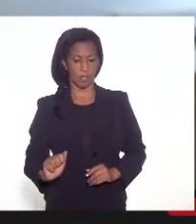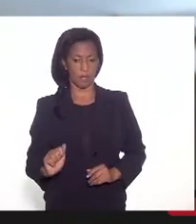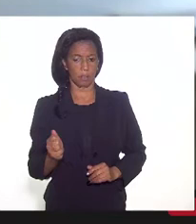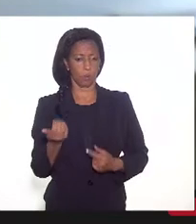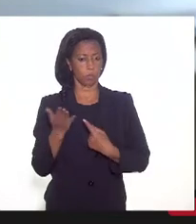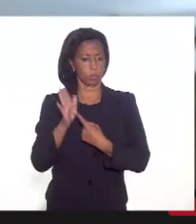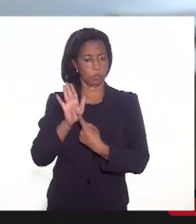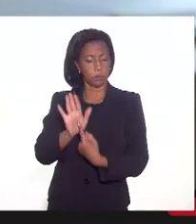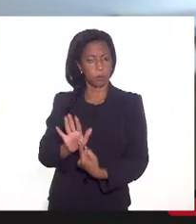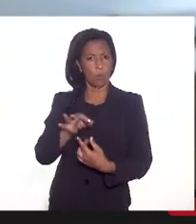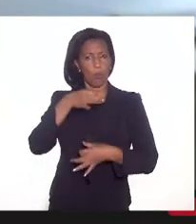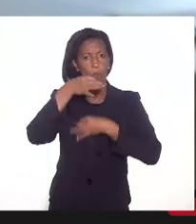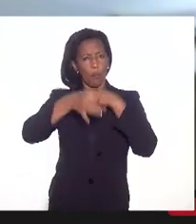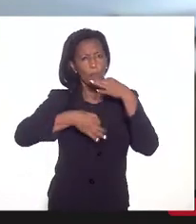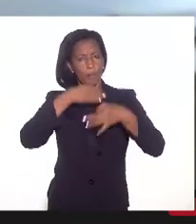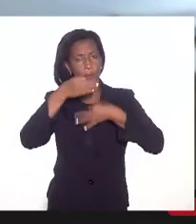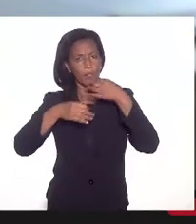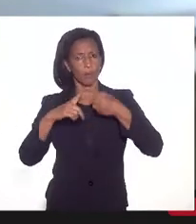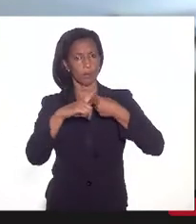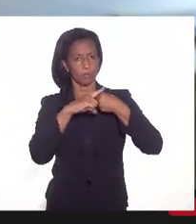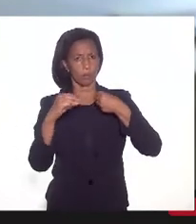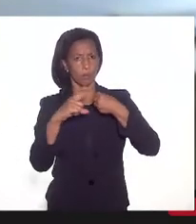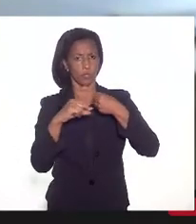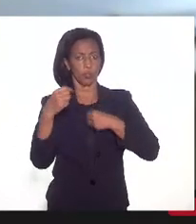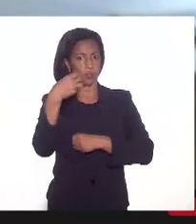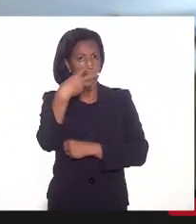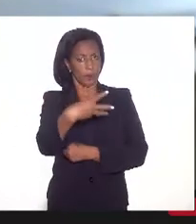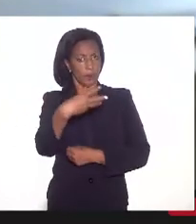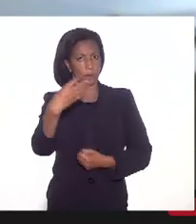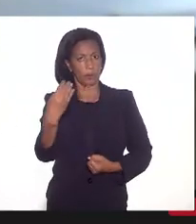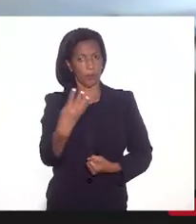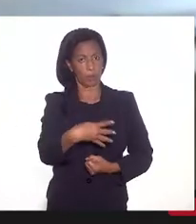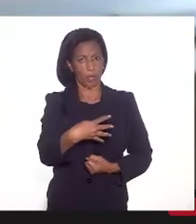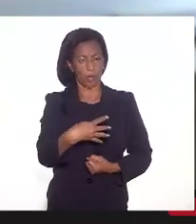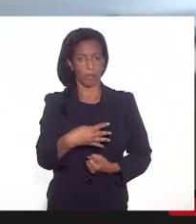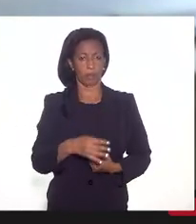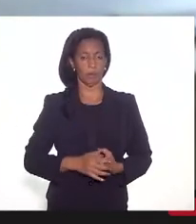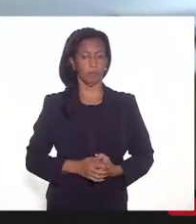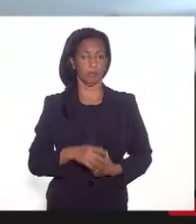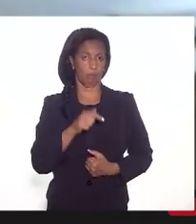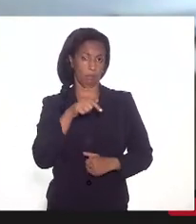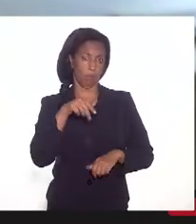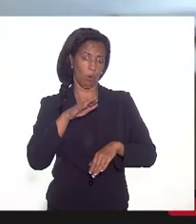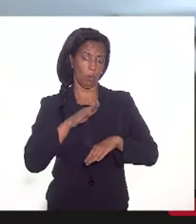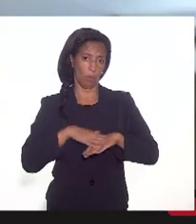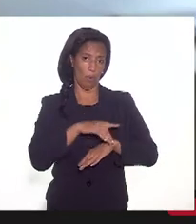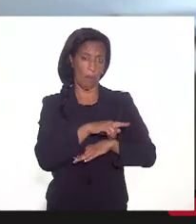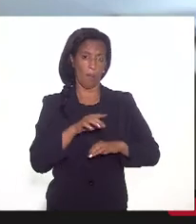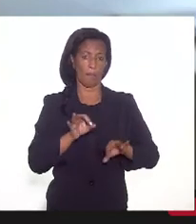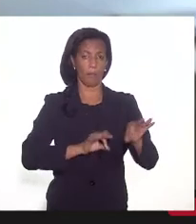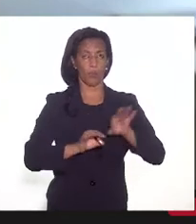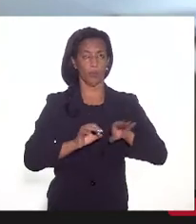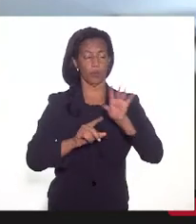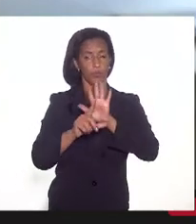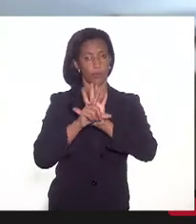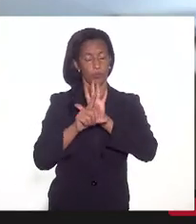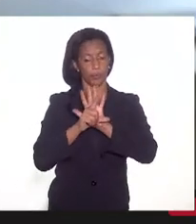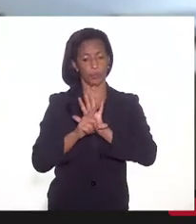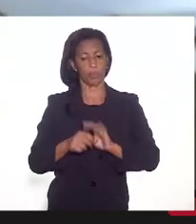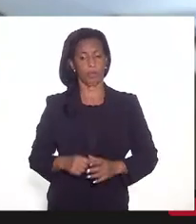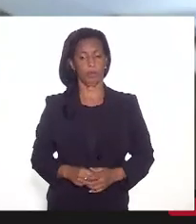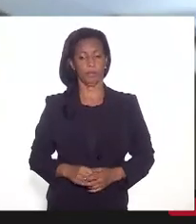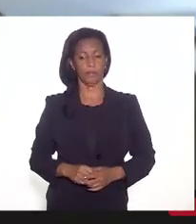apresentando sugestões sobre o artigo 3º e 4º desse projeto de lei. E aí,